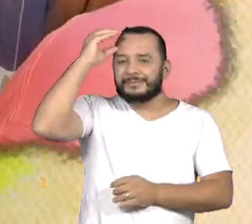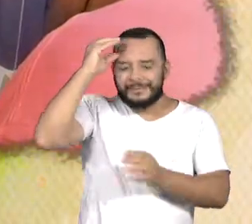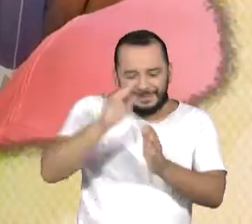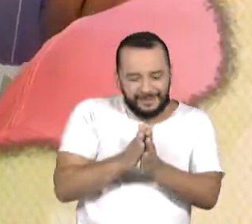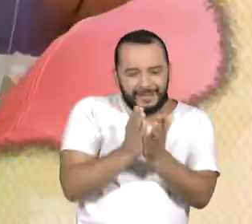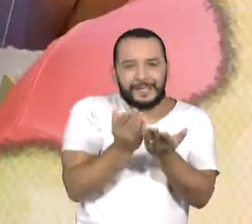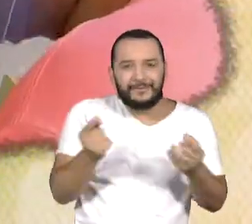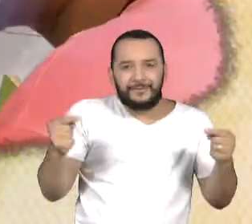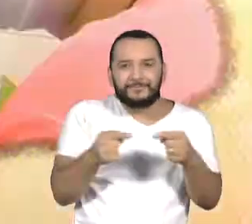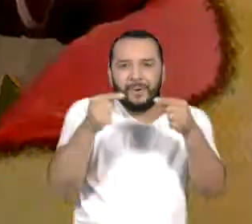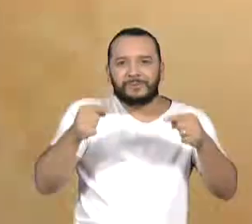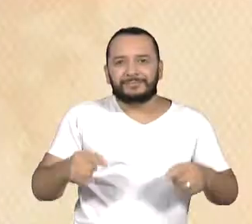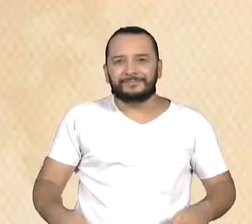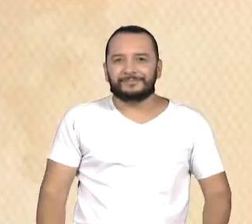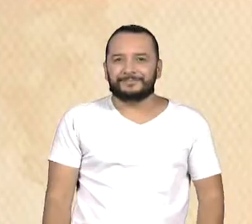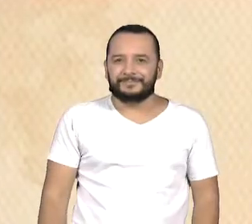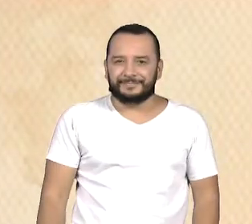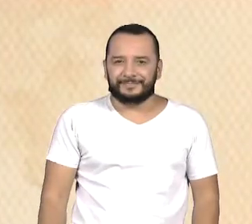de livros.